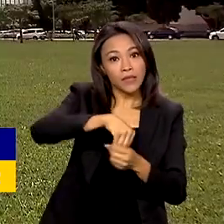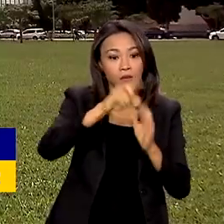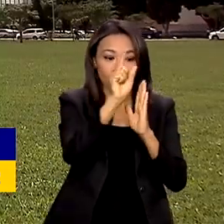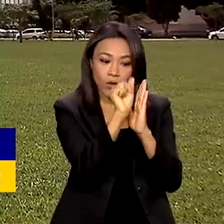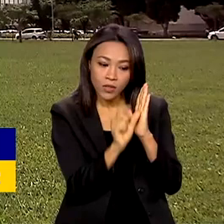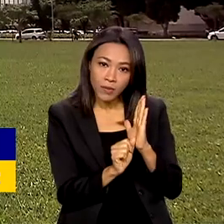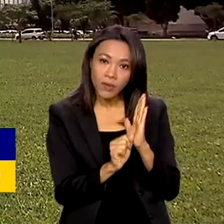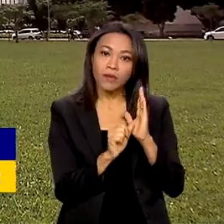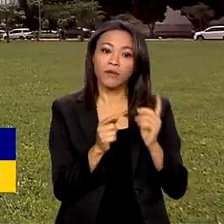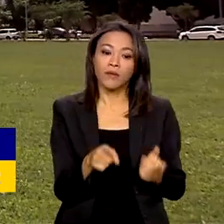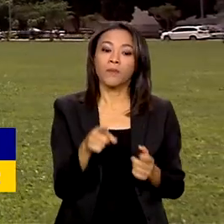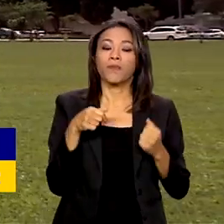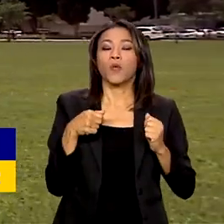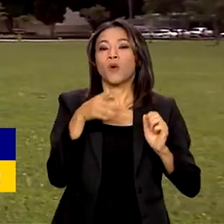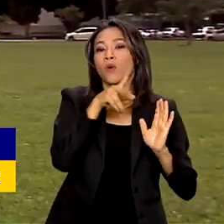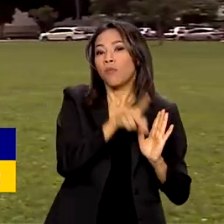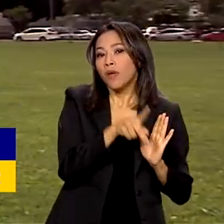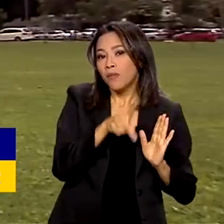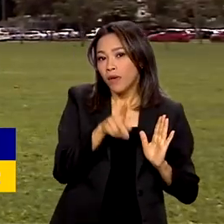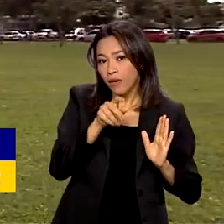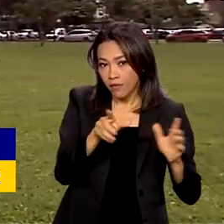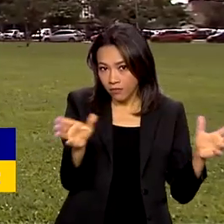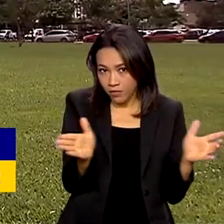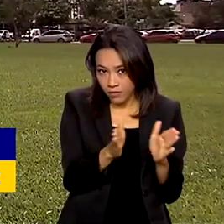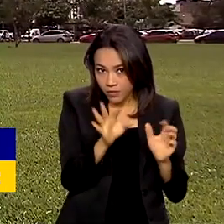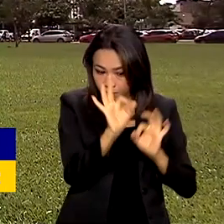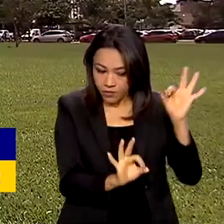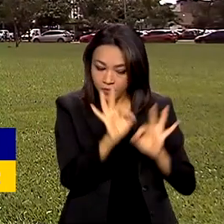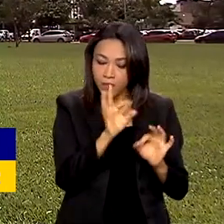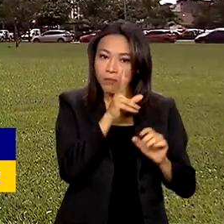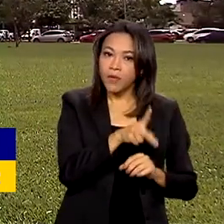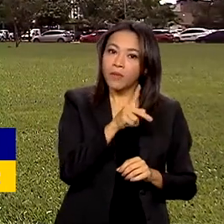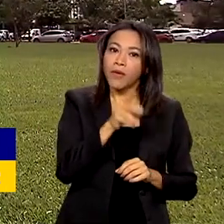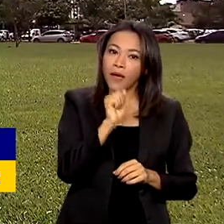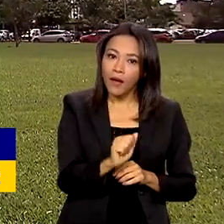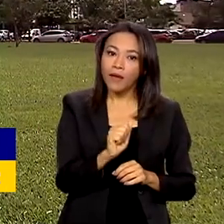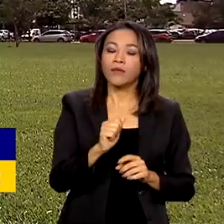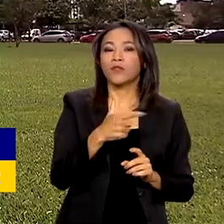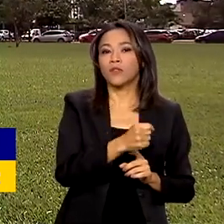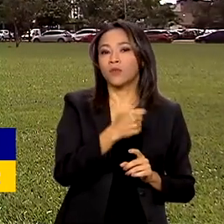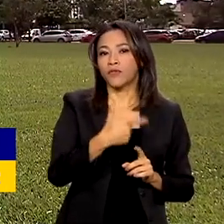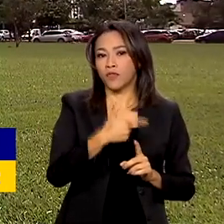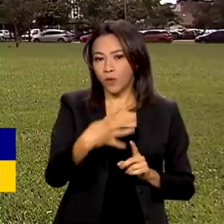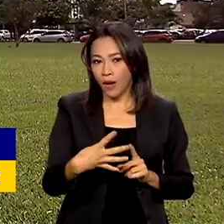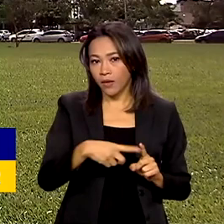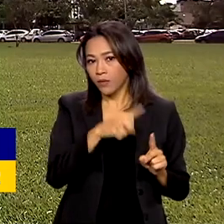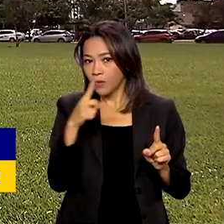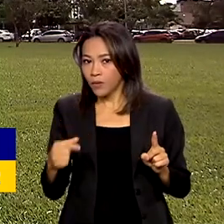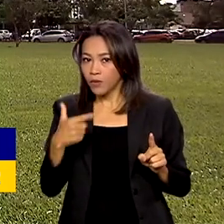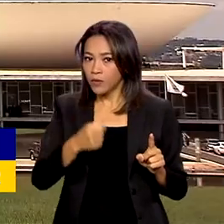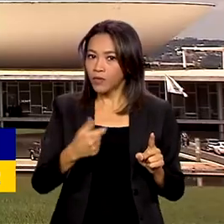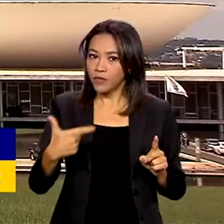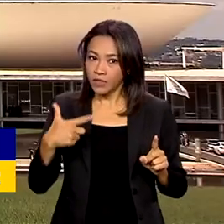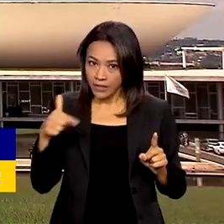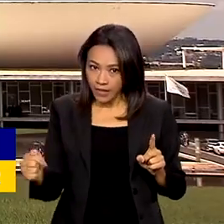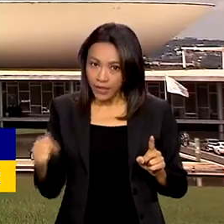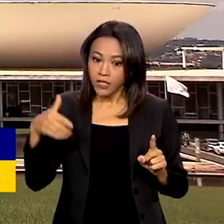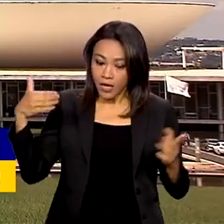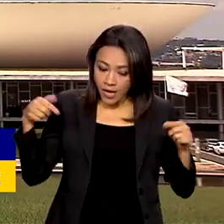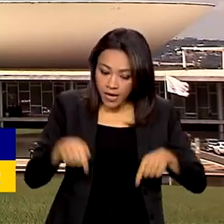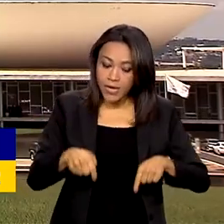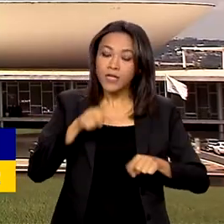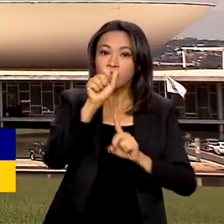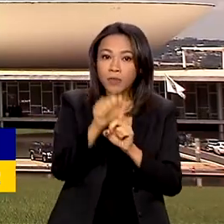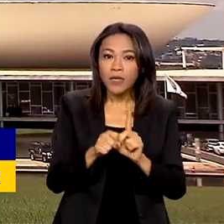O PPA participativo 2024-2027 começa a ser escrito neste mês. A primeira